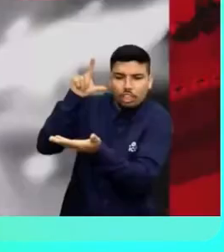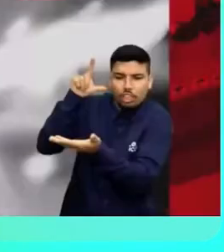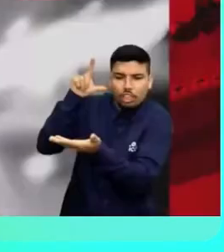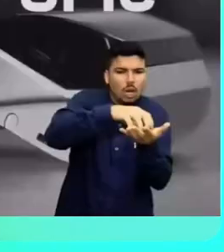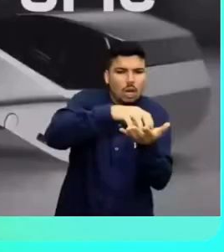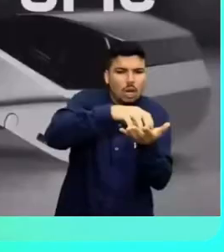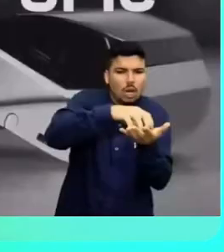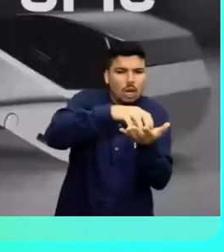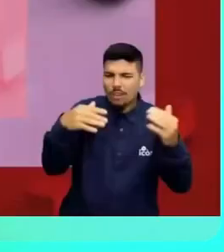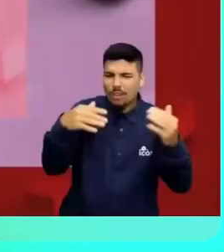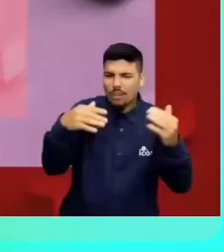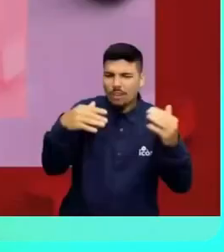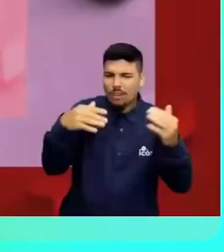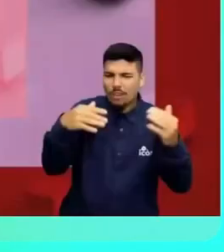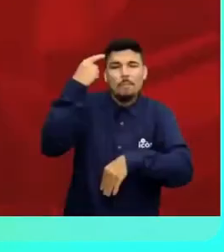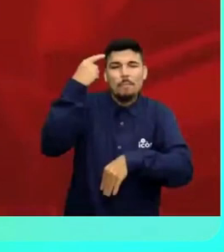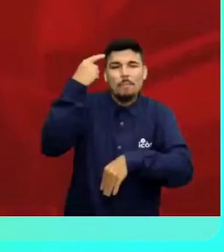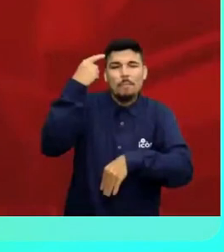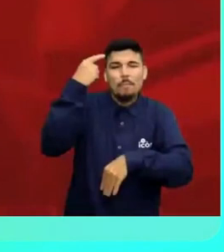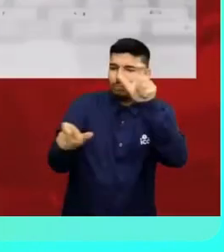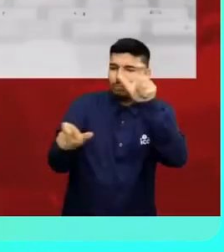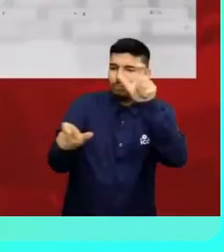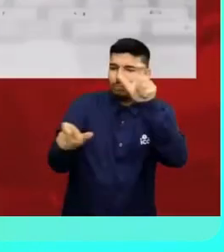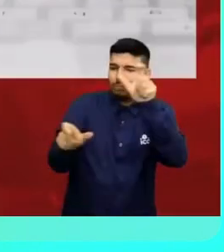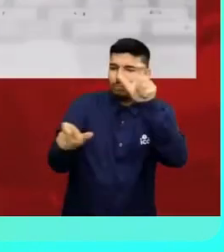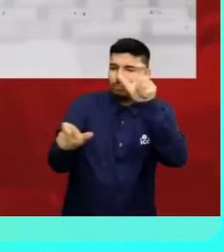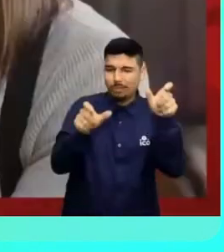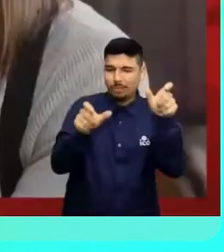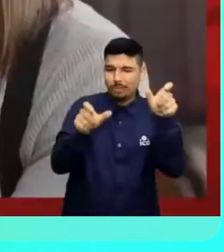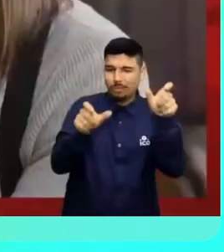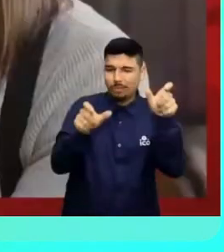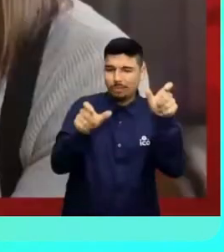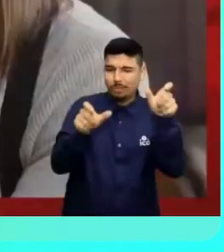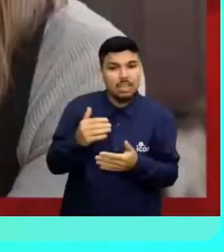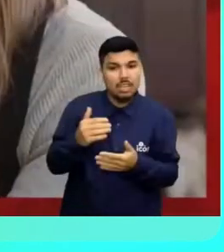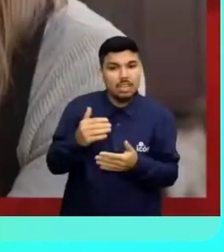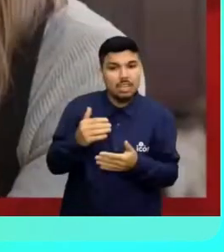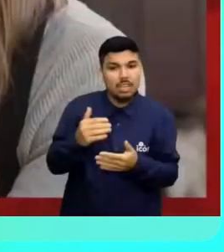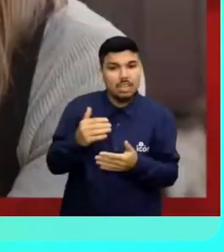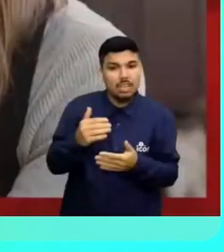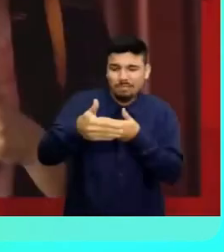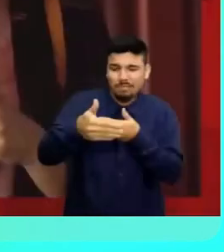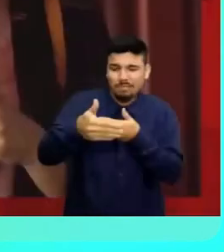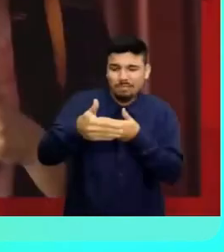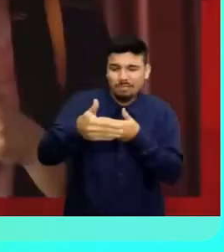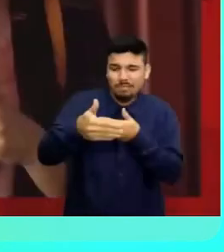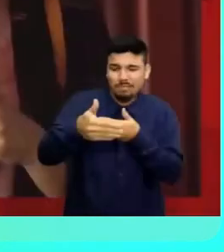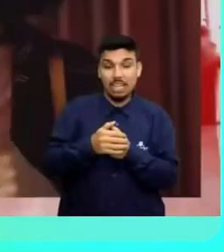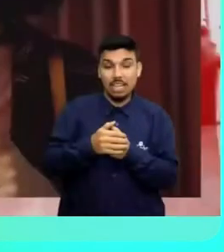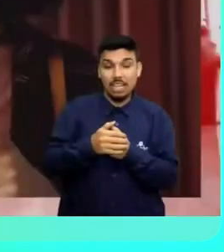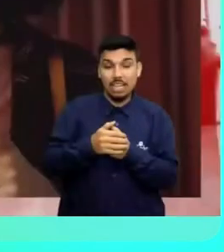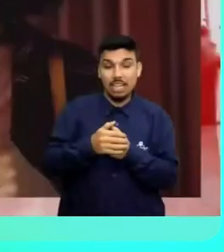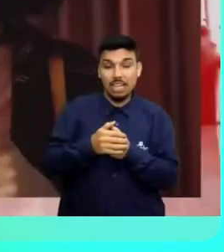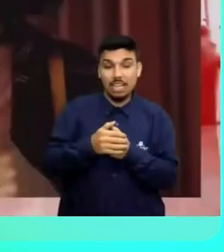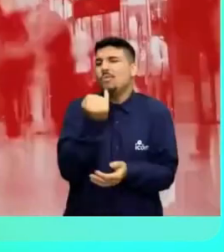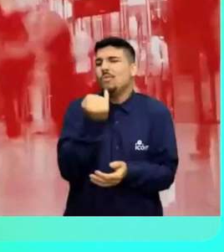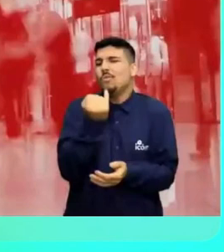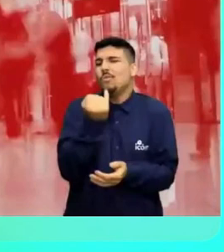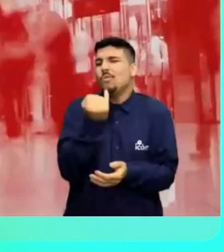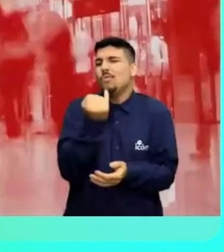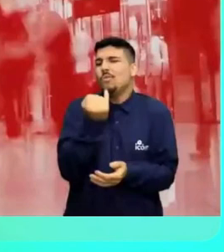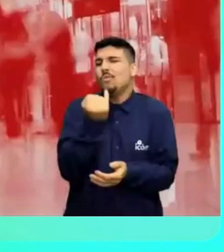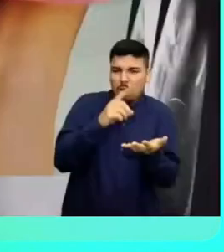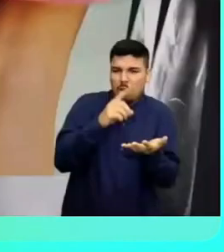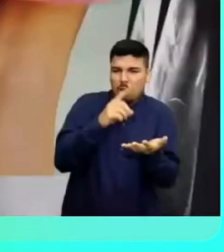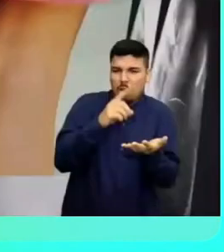inovação e fintech, que multiplicam nossa capacidade de transformar a vida das pessoas. Somamos mais de 1.700